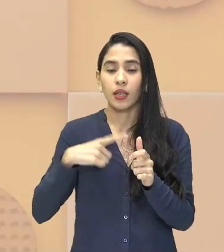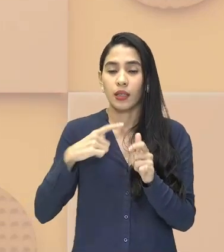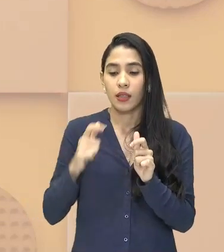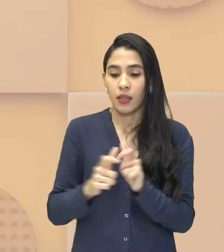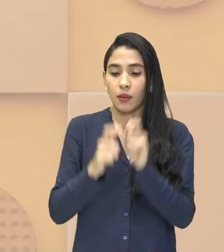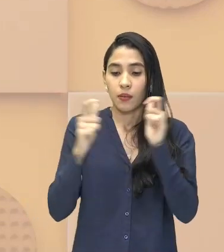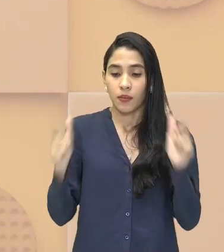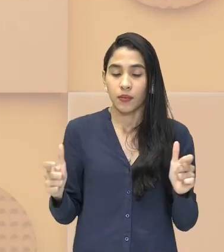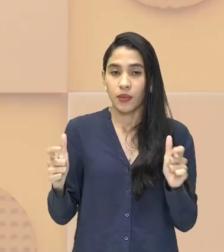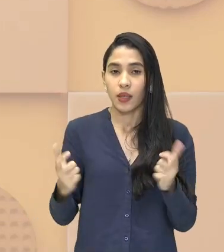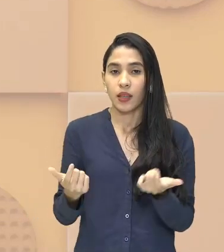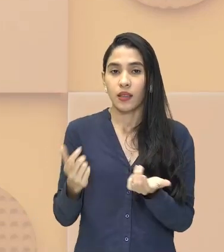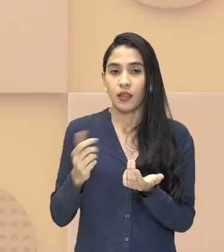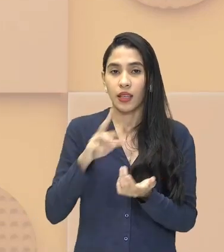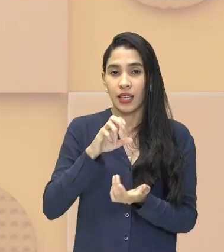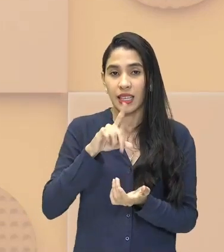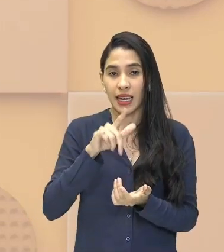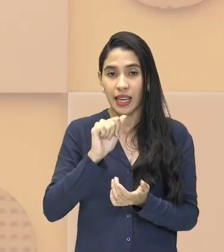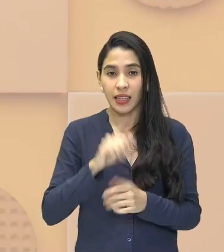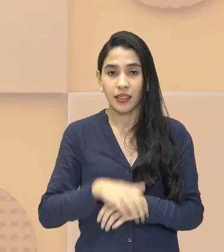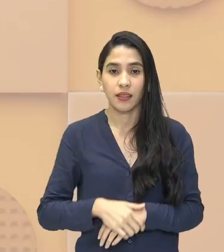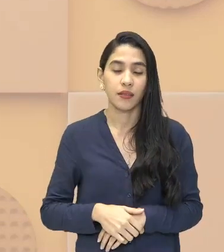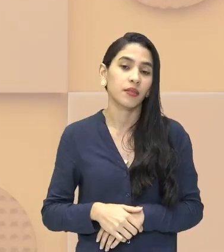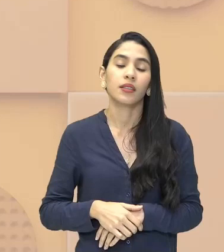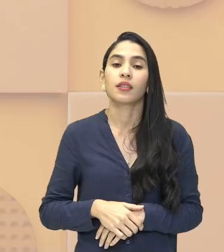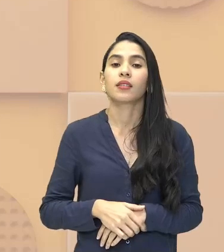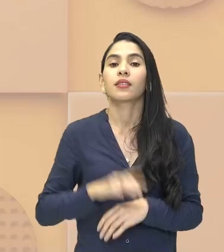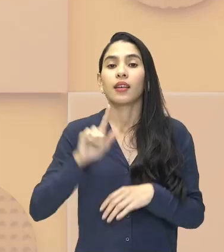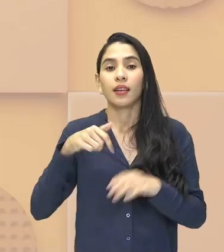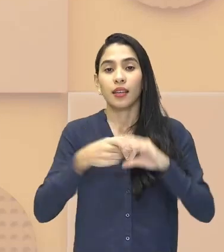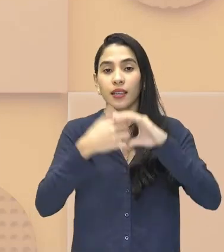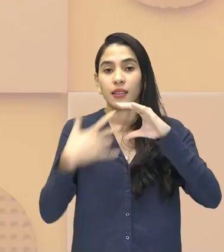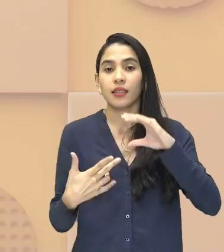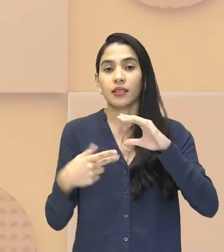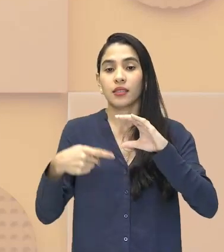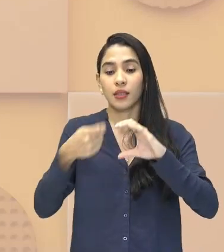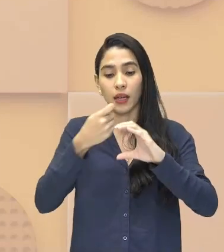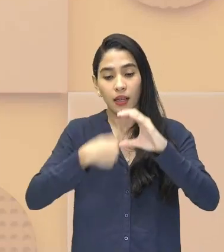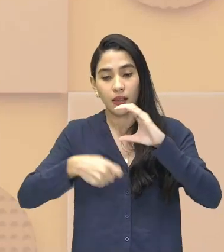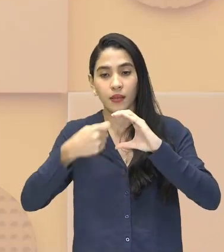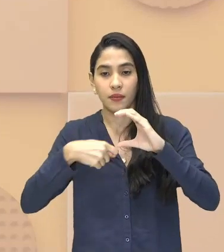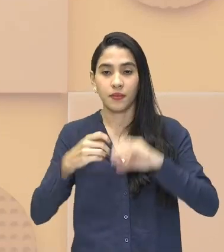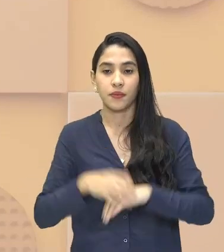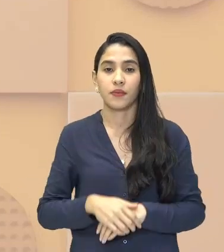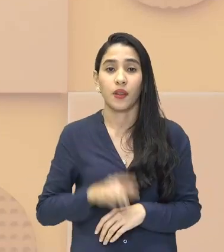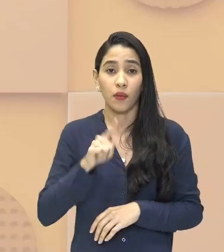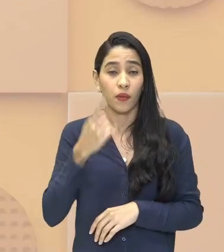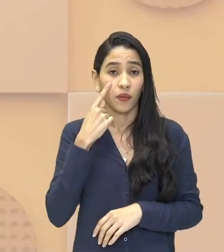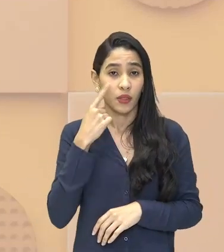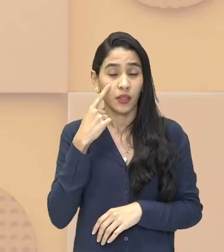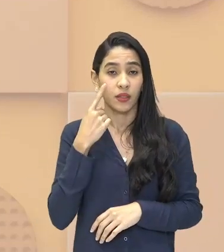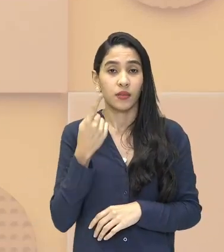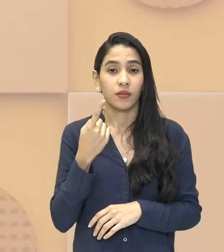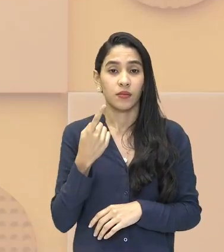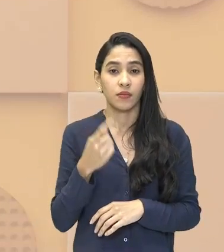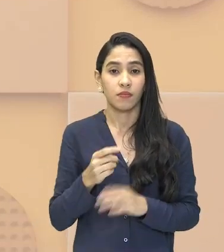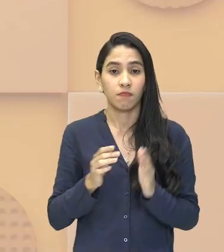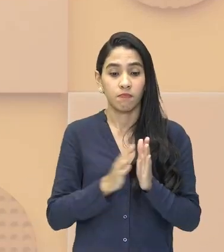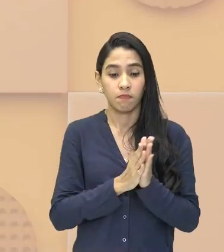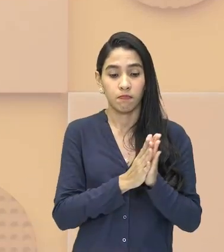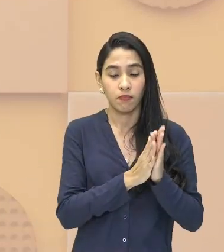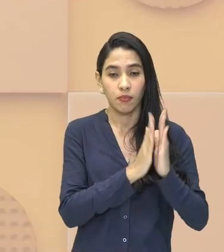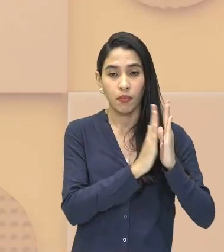concentração de renda em suas mãos. Isso caracteriza o sistema capitalista. Vocês observaram que passou por